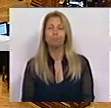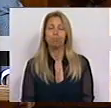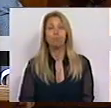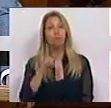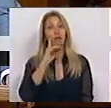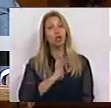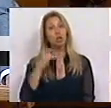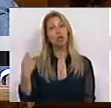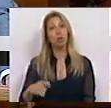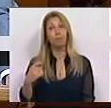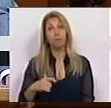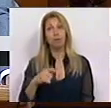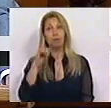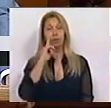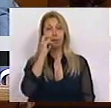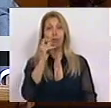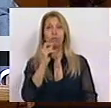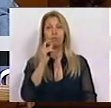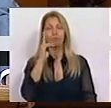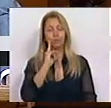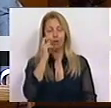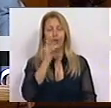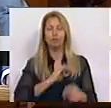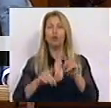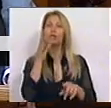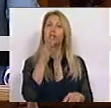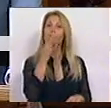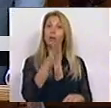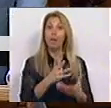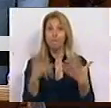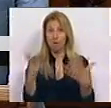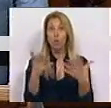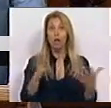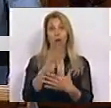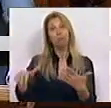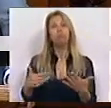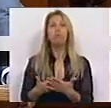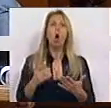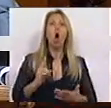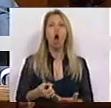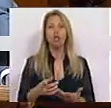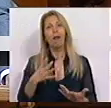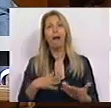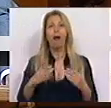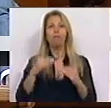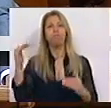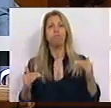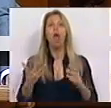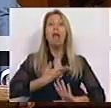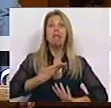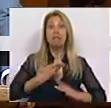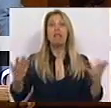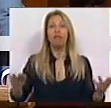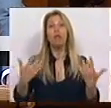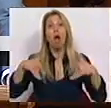Sra. Presidente, Sras. e Srs. Deputados, a maioria propunha-se estabilizar a dívida, mas, apesar de toda a austeridade